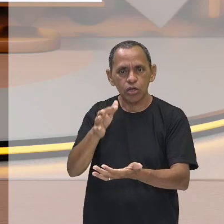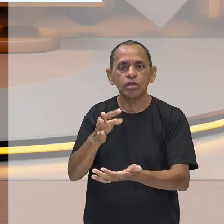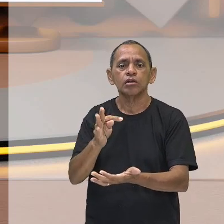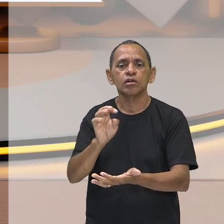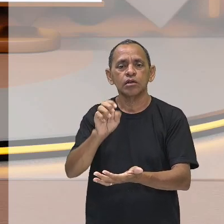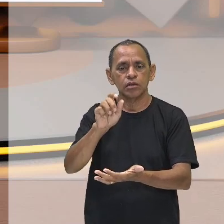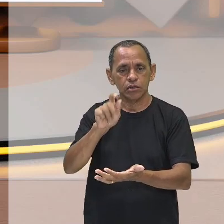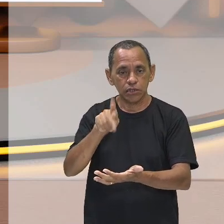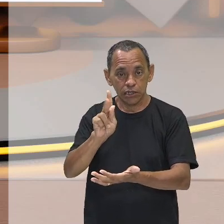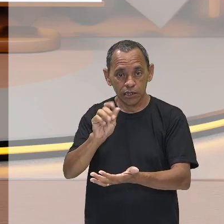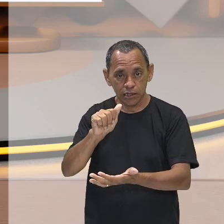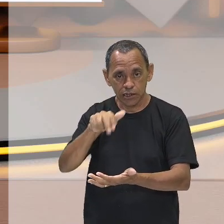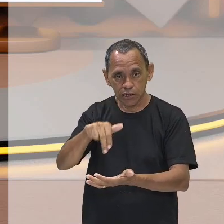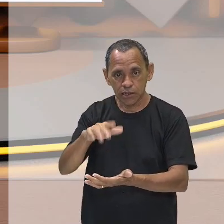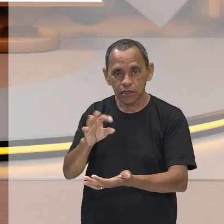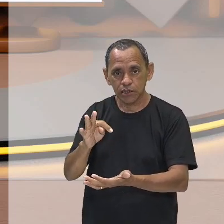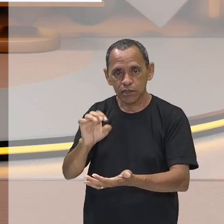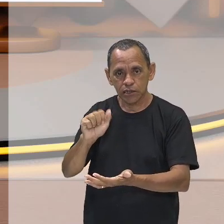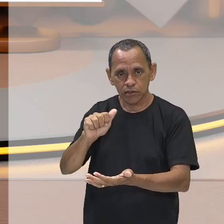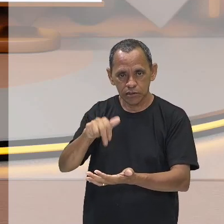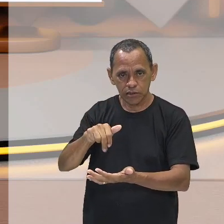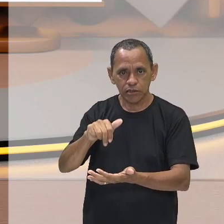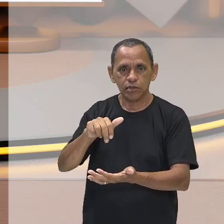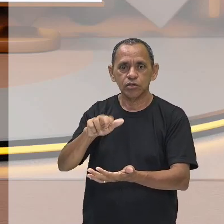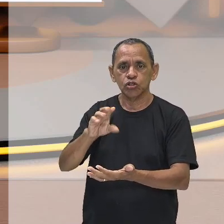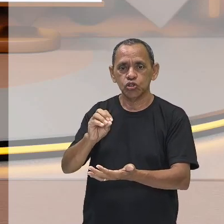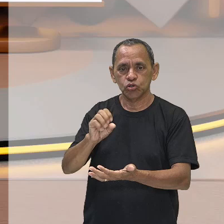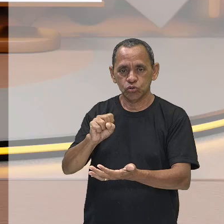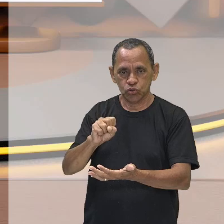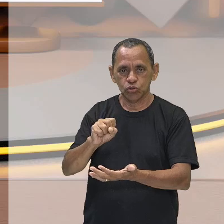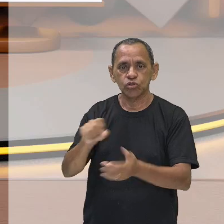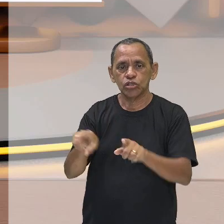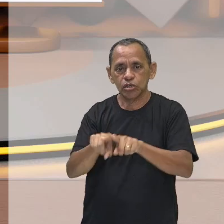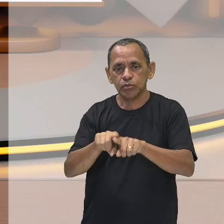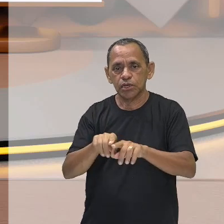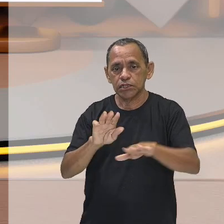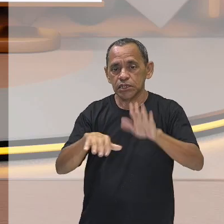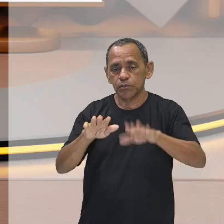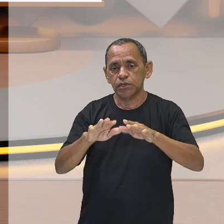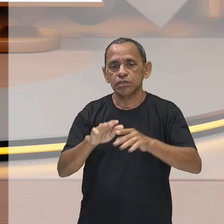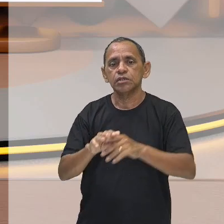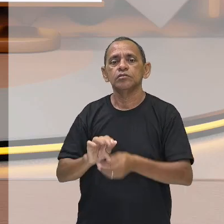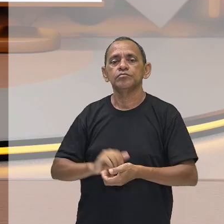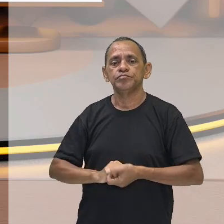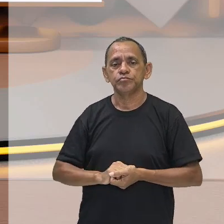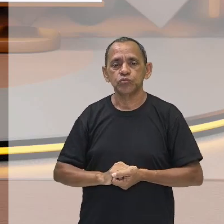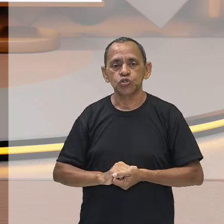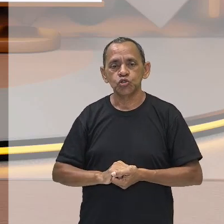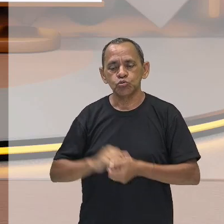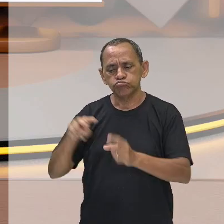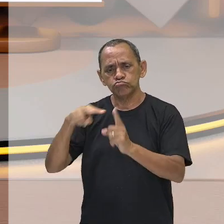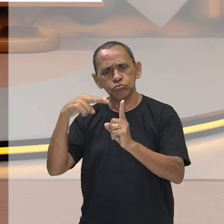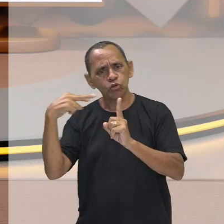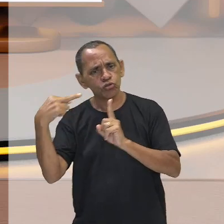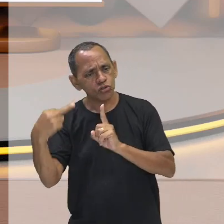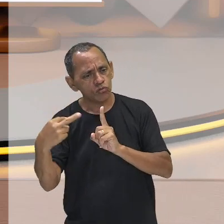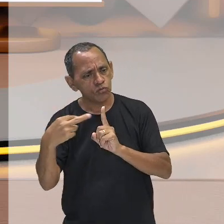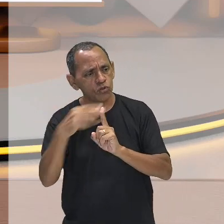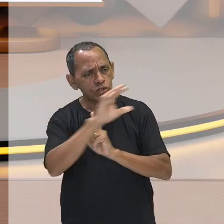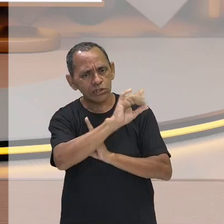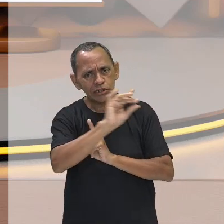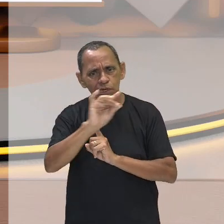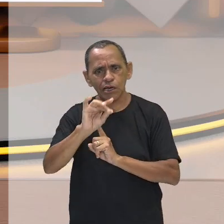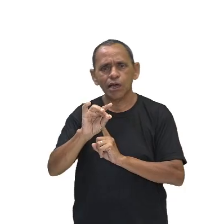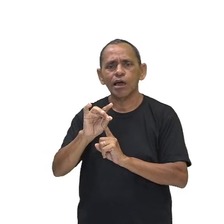uma nova metodologia da sociologia, certo? Muito bem. E aí nós vamos ver,